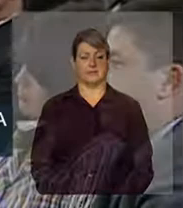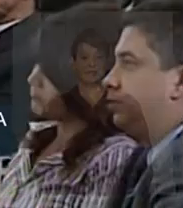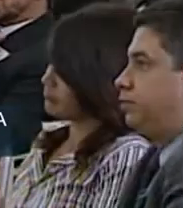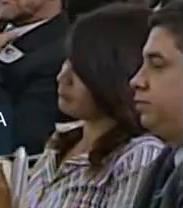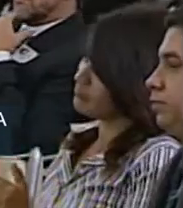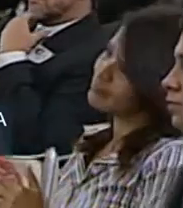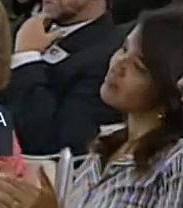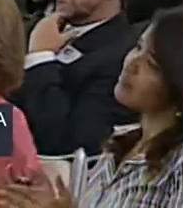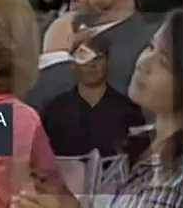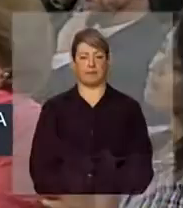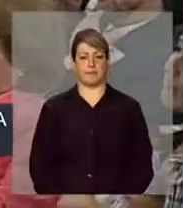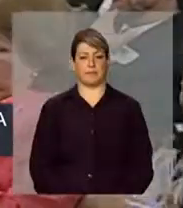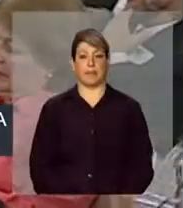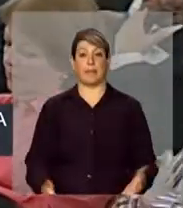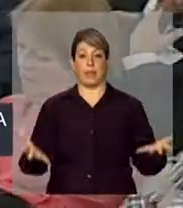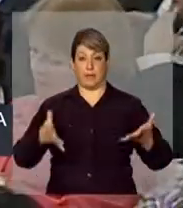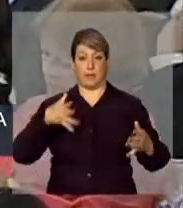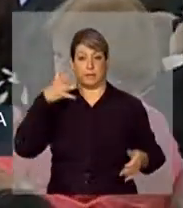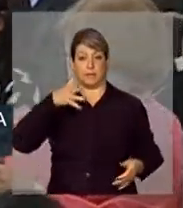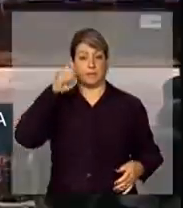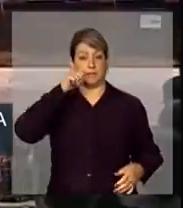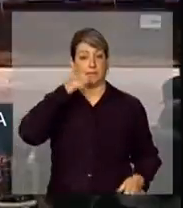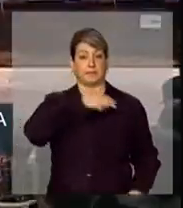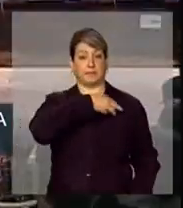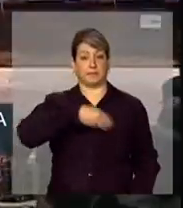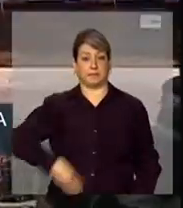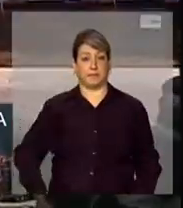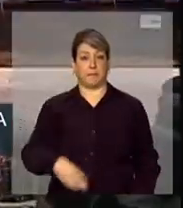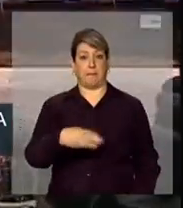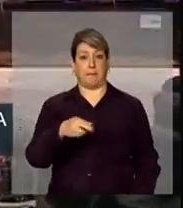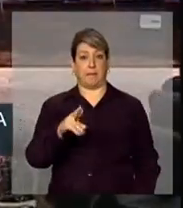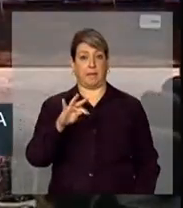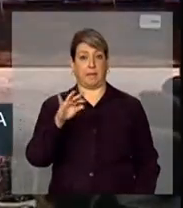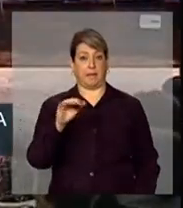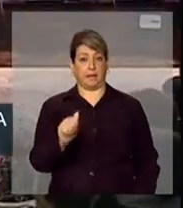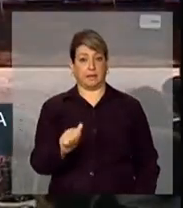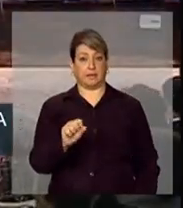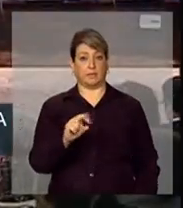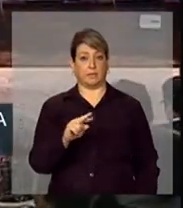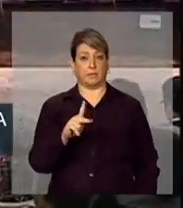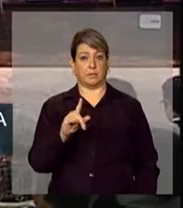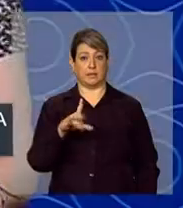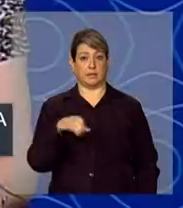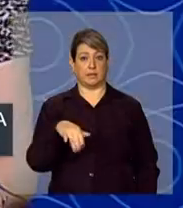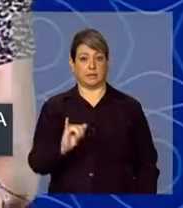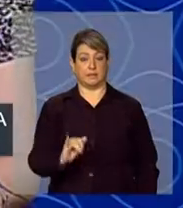Com a palavra, a ministra de Estado da Cultura, Marta Suplicy.